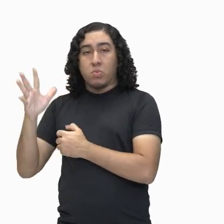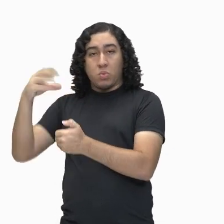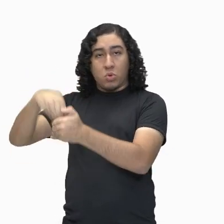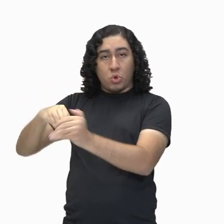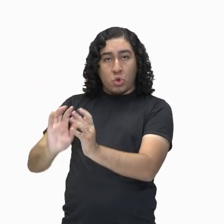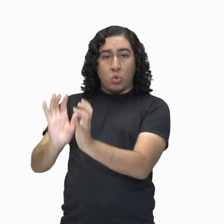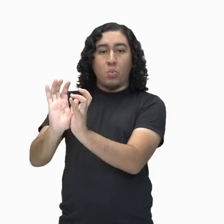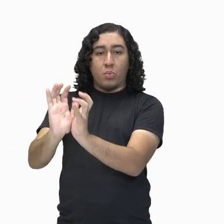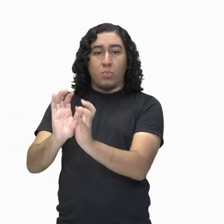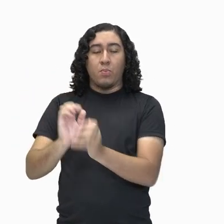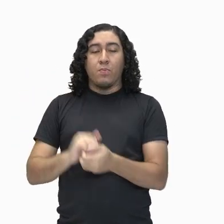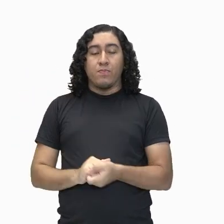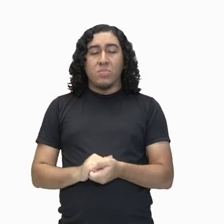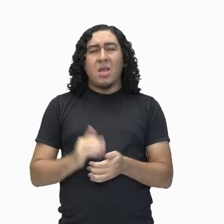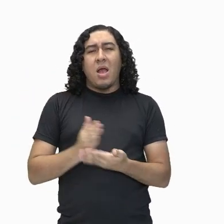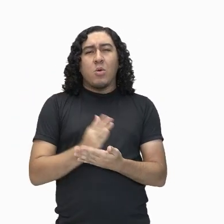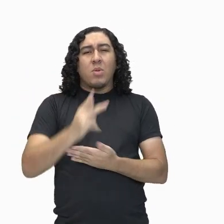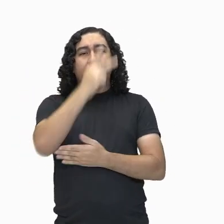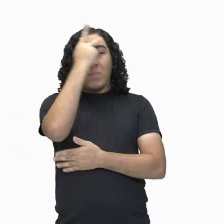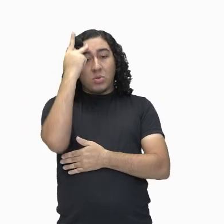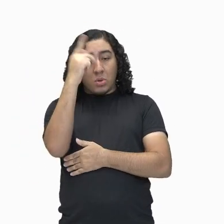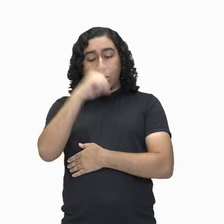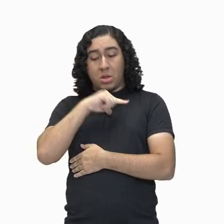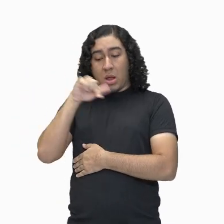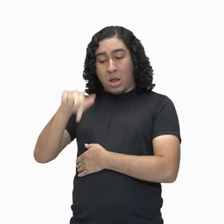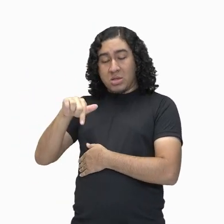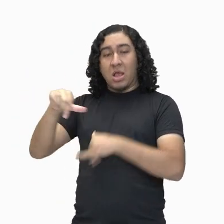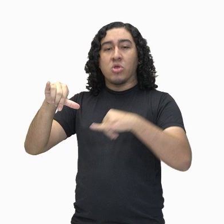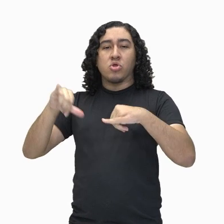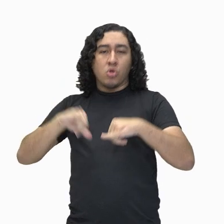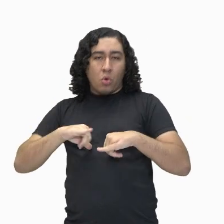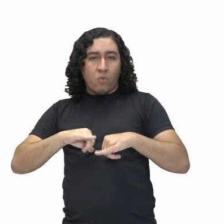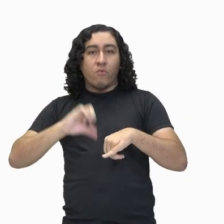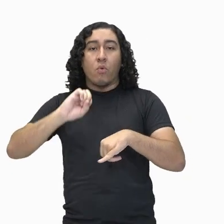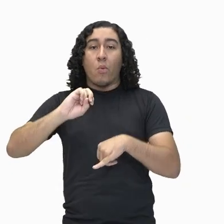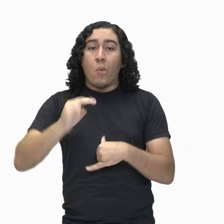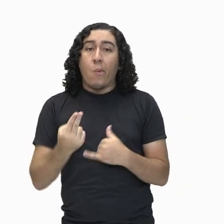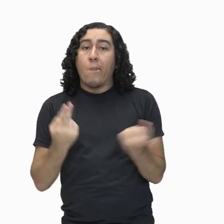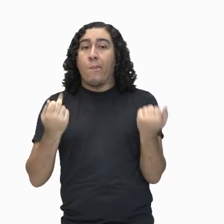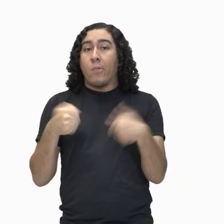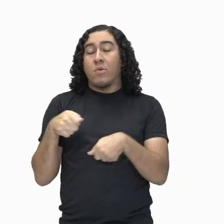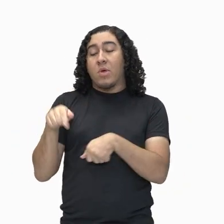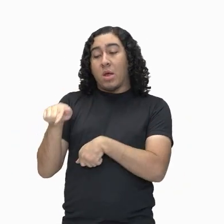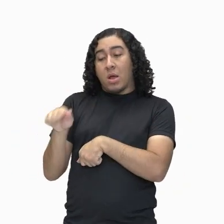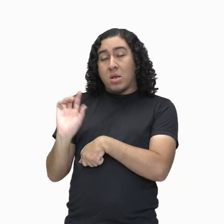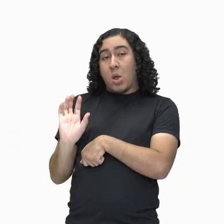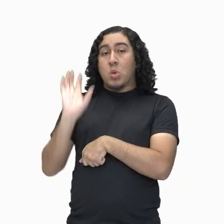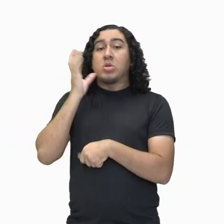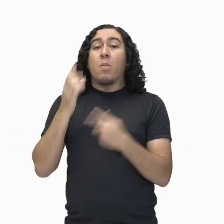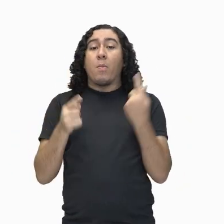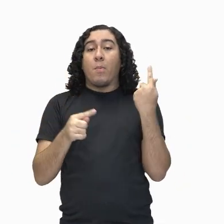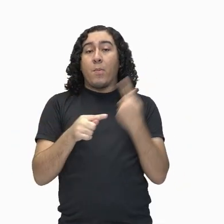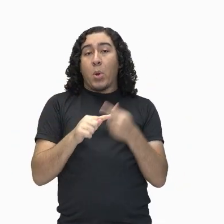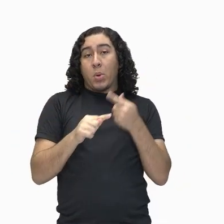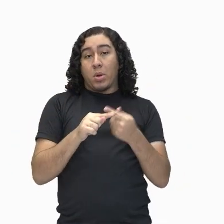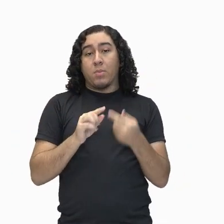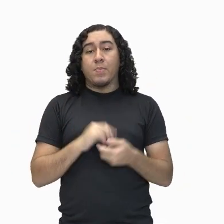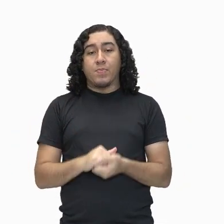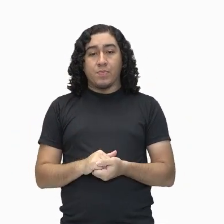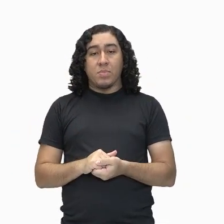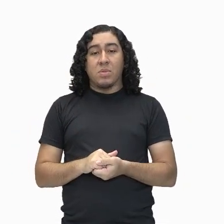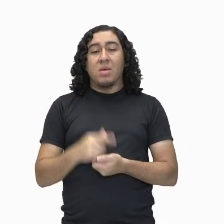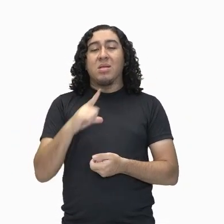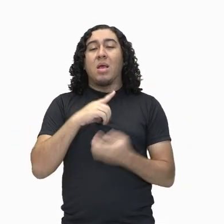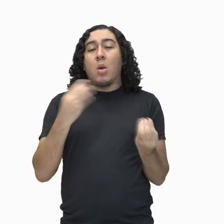as pessoas ficam nessa situação, ou estão nessa situação, por conta de uma compreensão